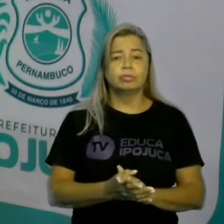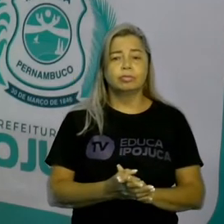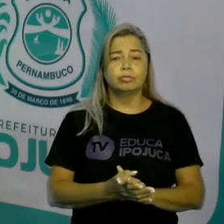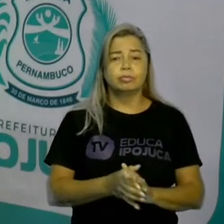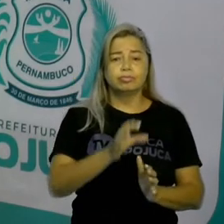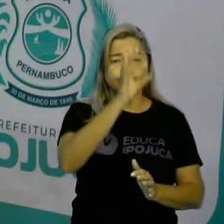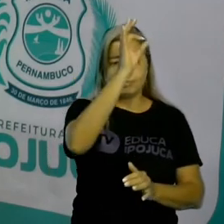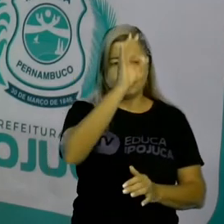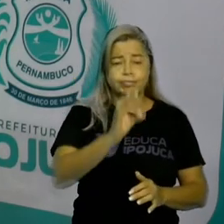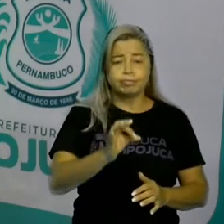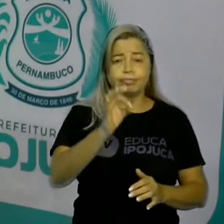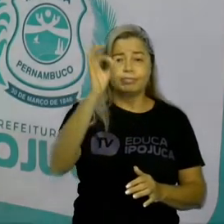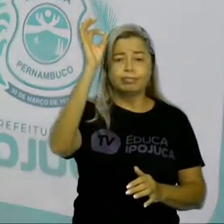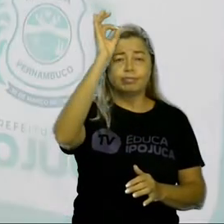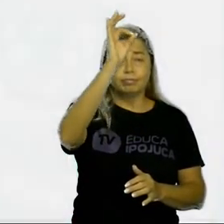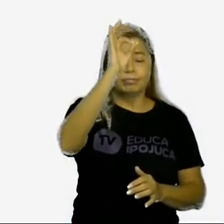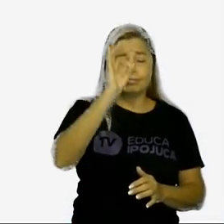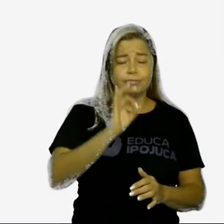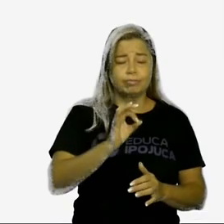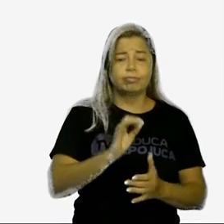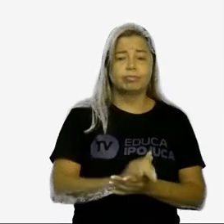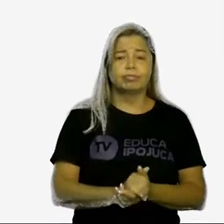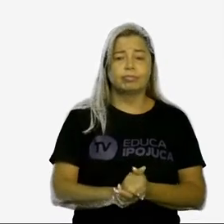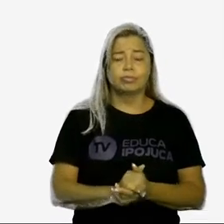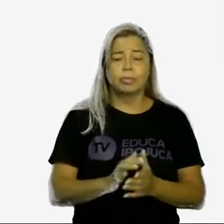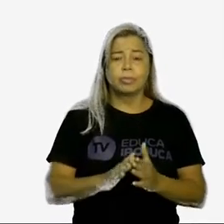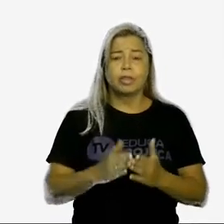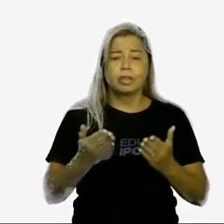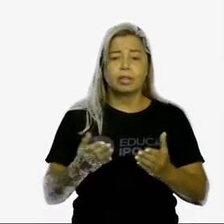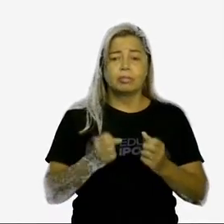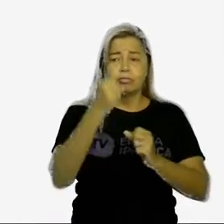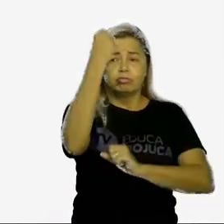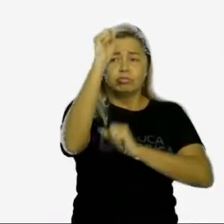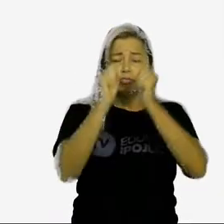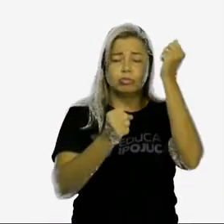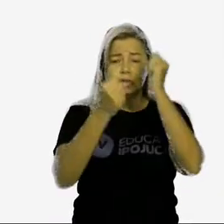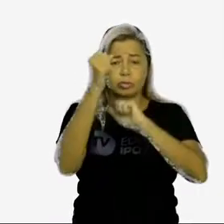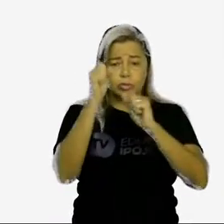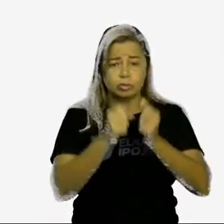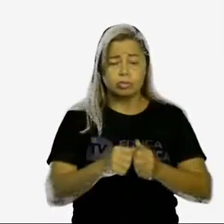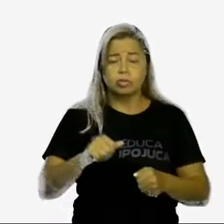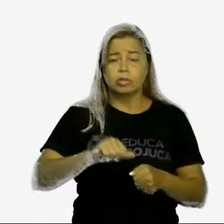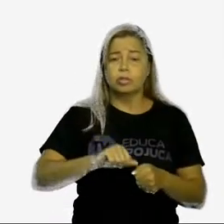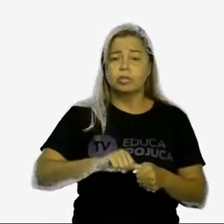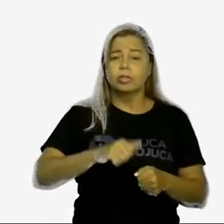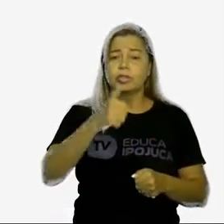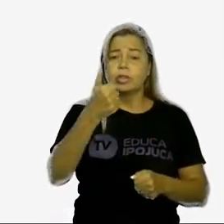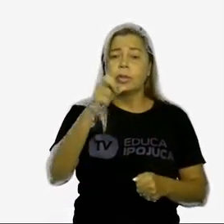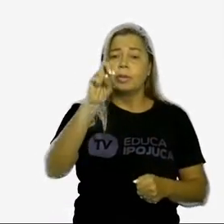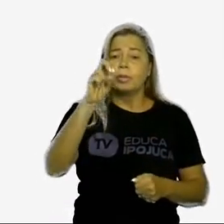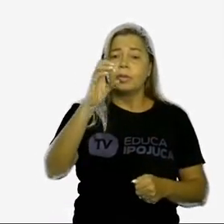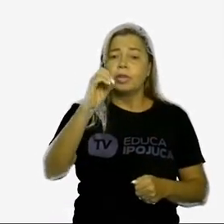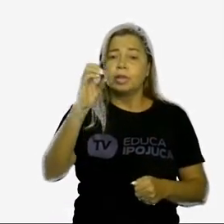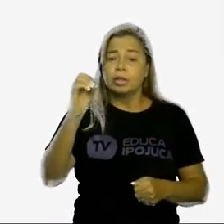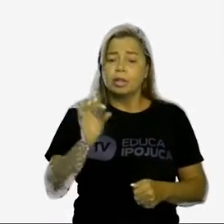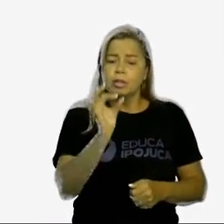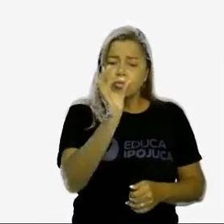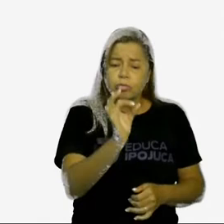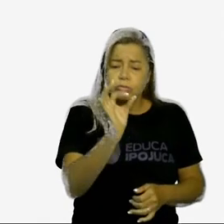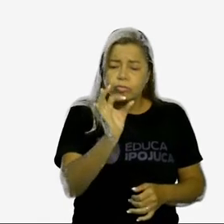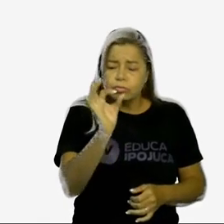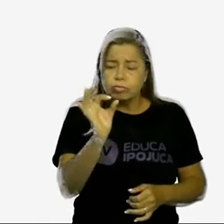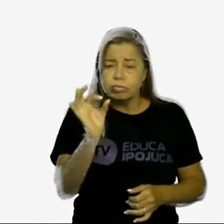a porcentagem. A indústria produziu 1.500 peças. 1.500